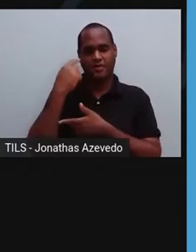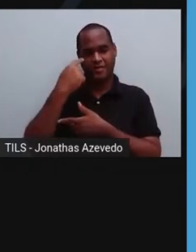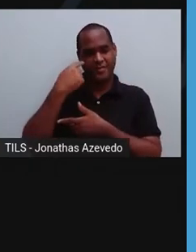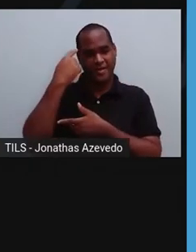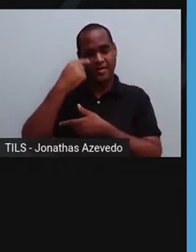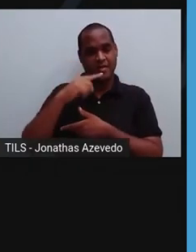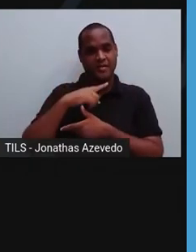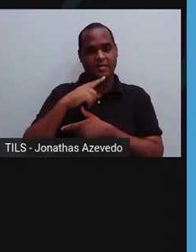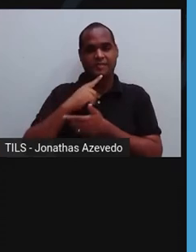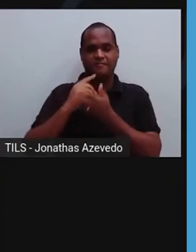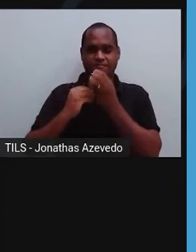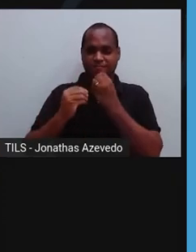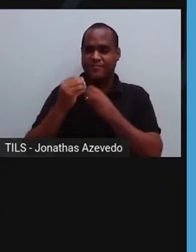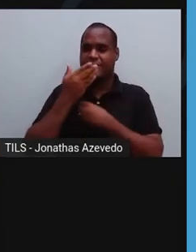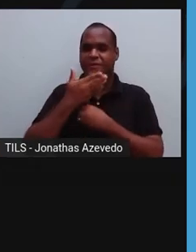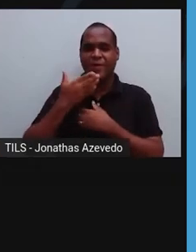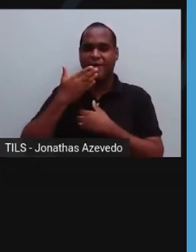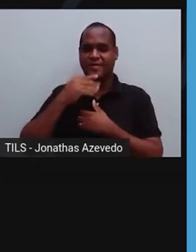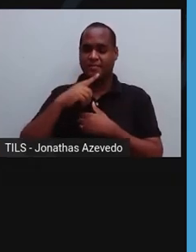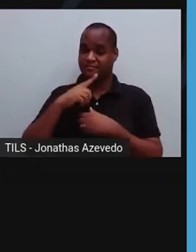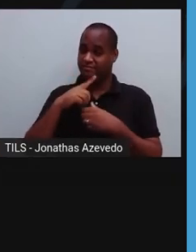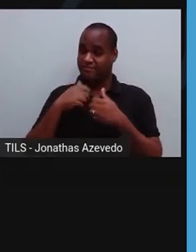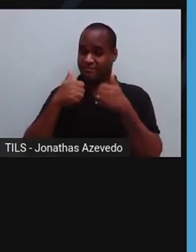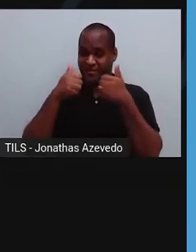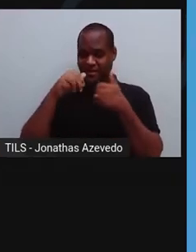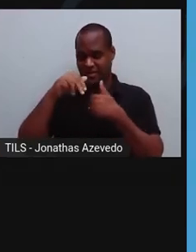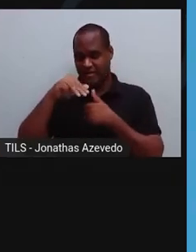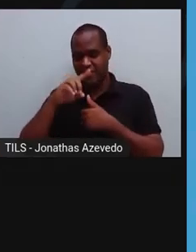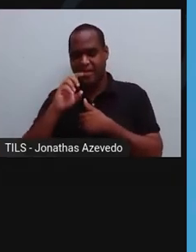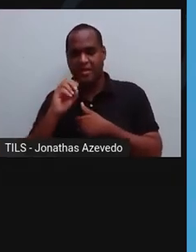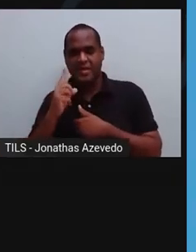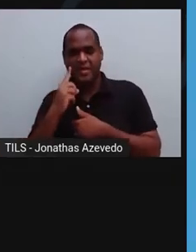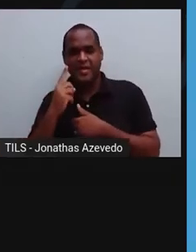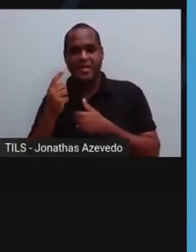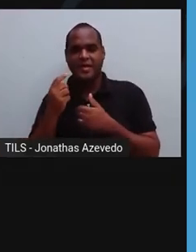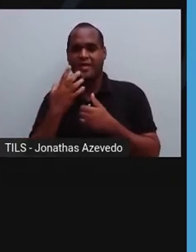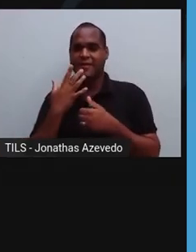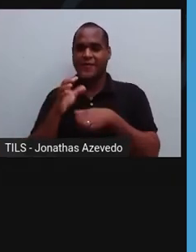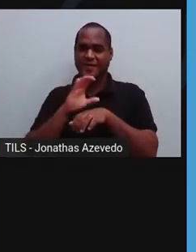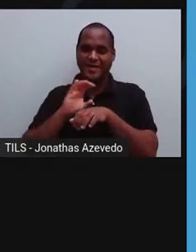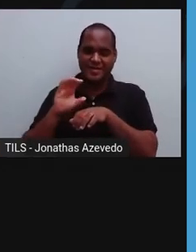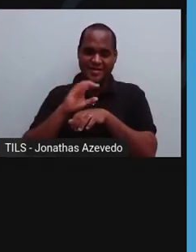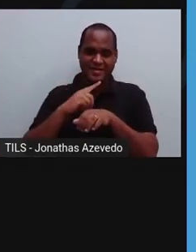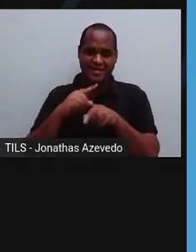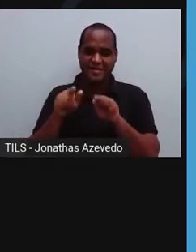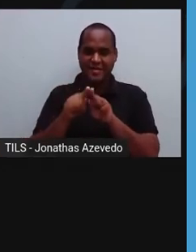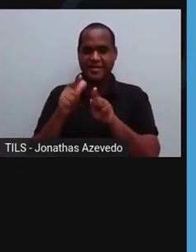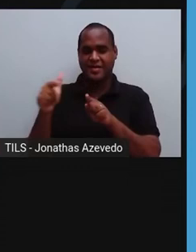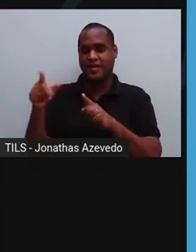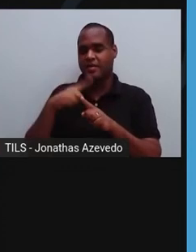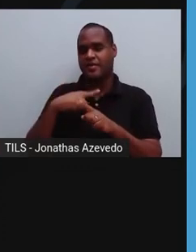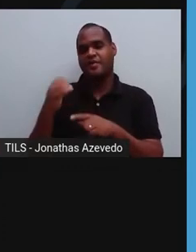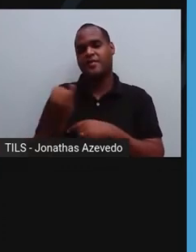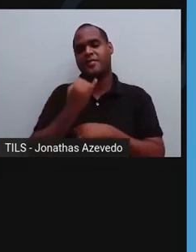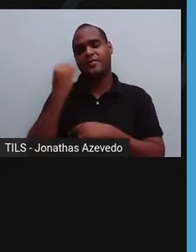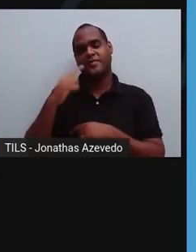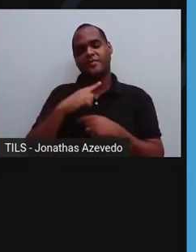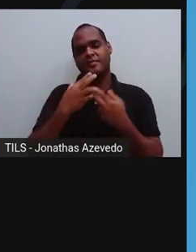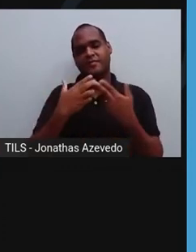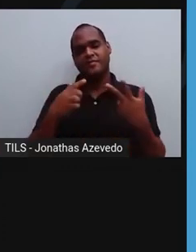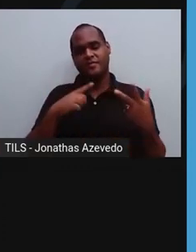sabor adocicado e aroma de amêndoa. Além de uma cor castanha suave, e uma das suas grandes vantagens é que ele fica